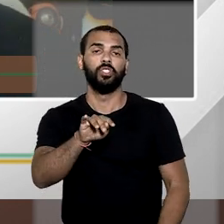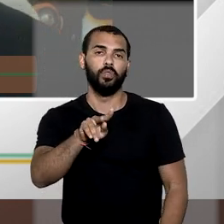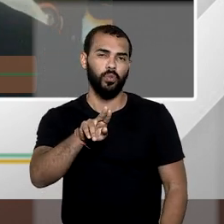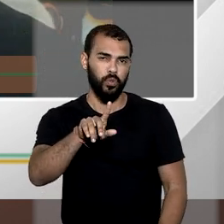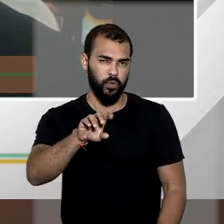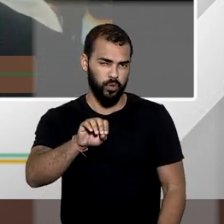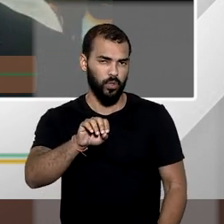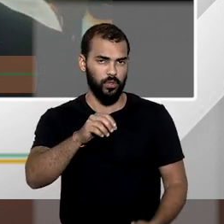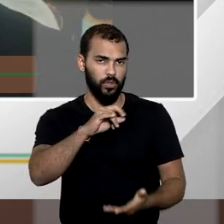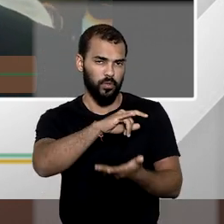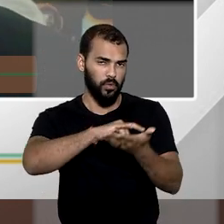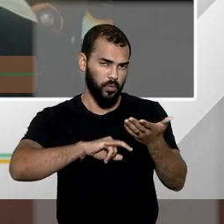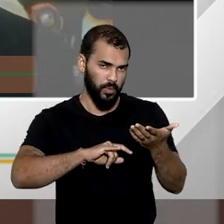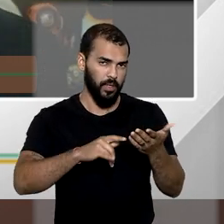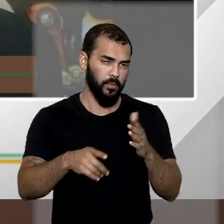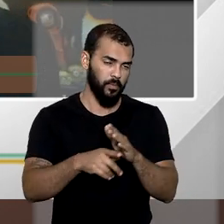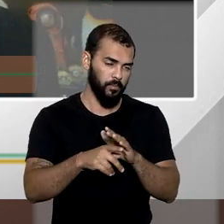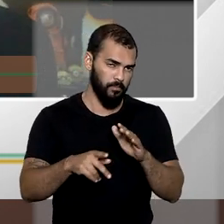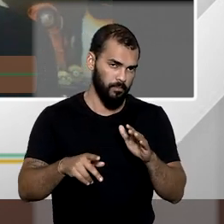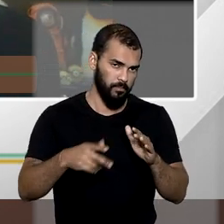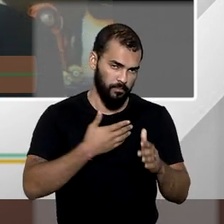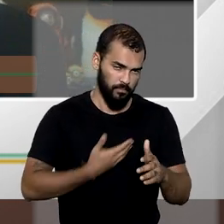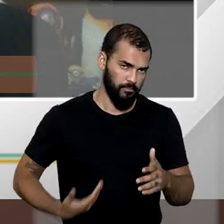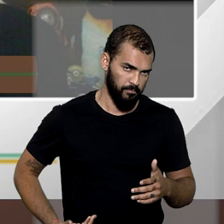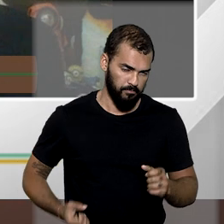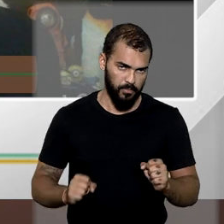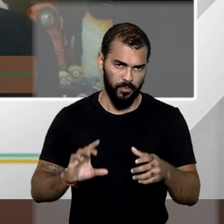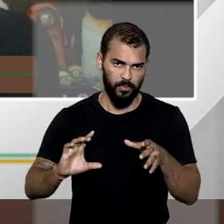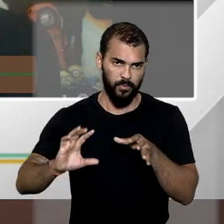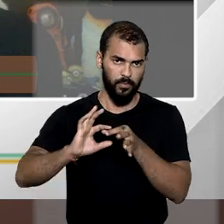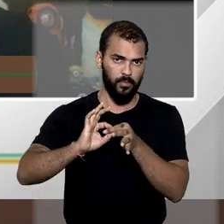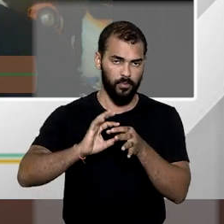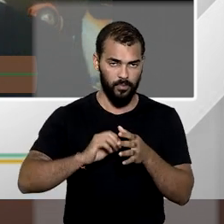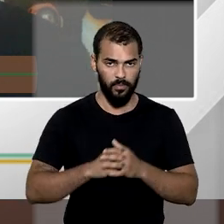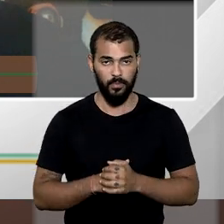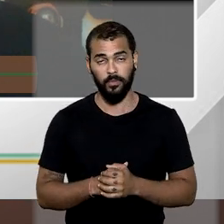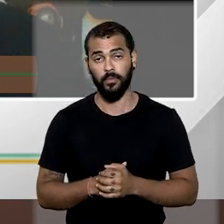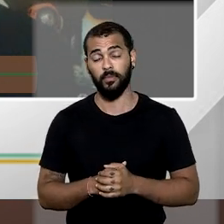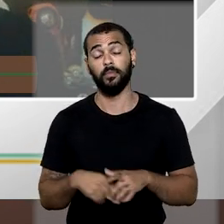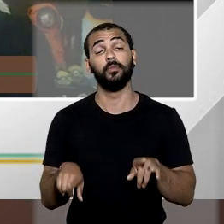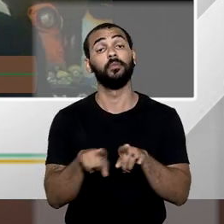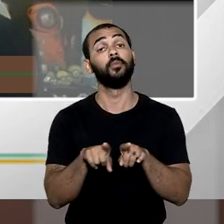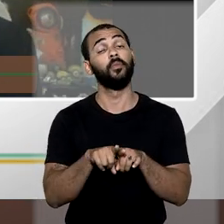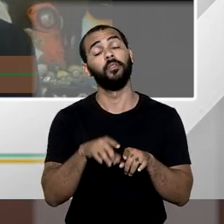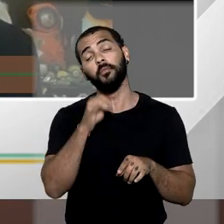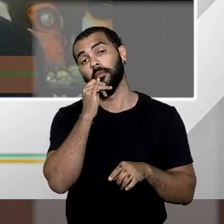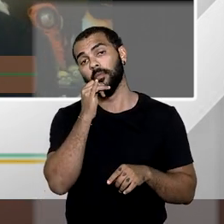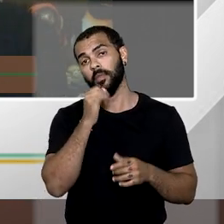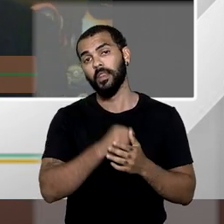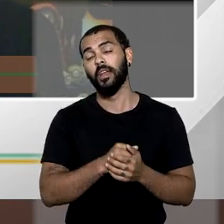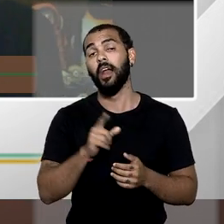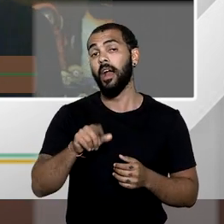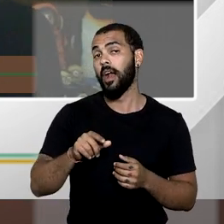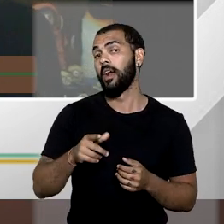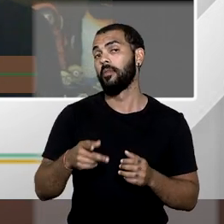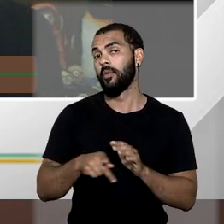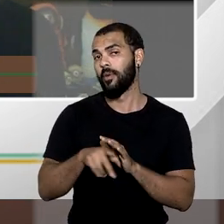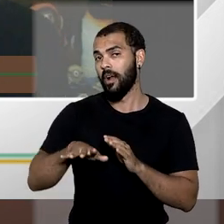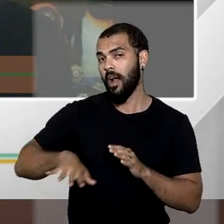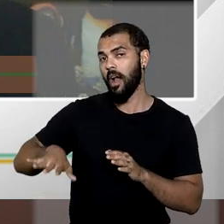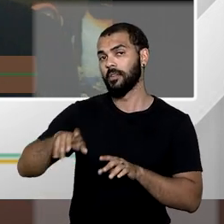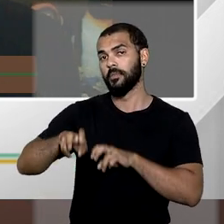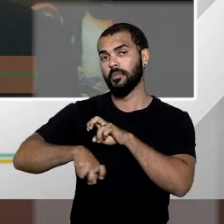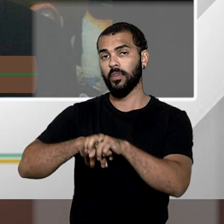com certas cláusulas de correção que a própria lei prevê. E também é o caso da propriedade rural,